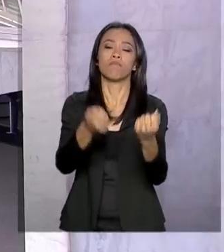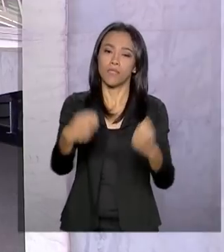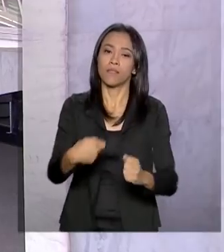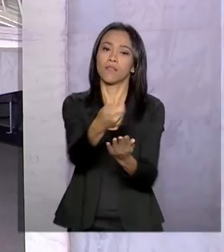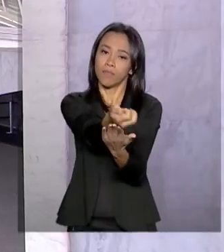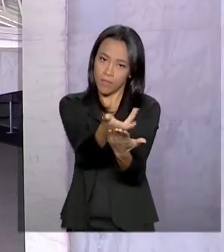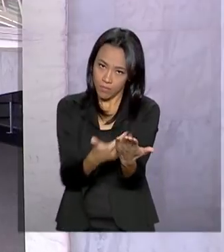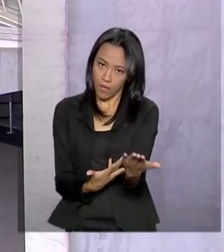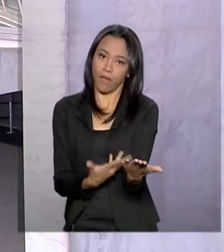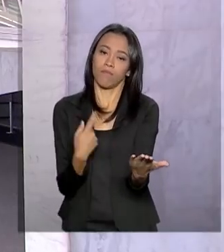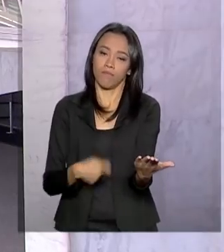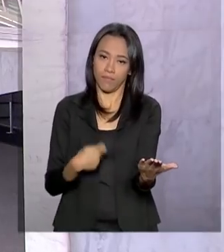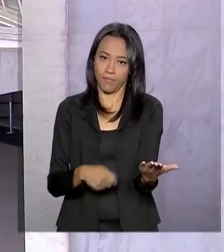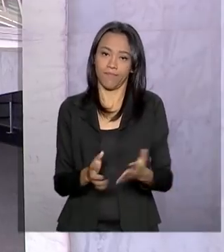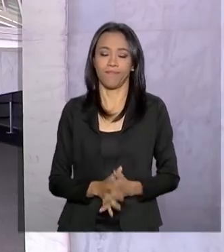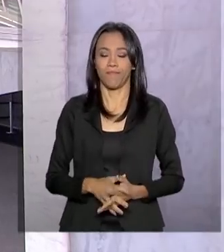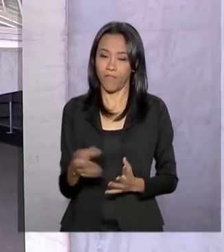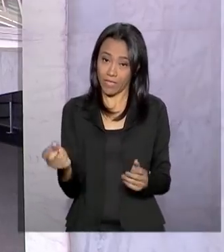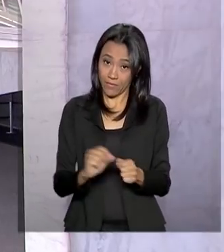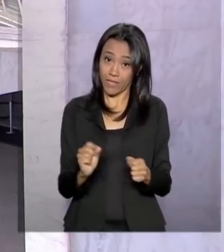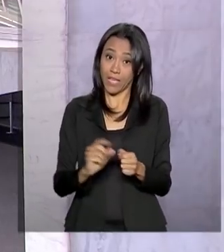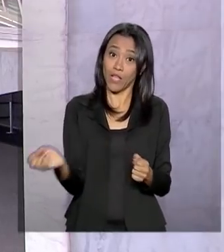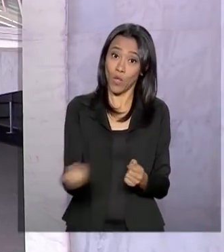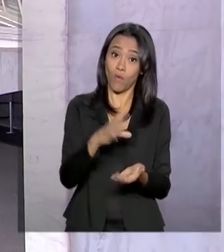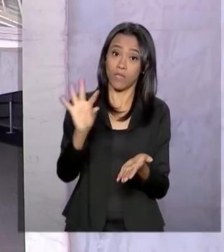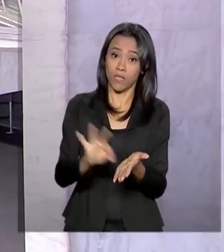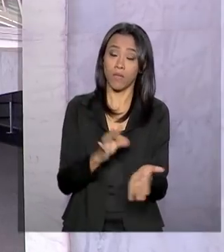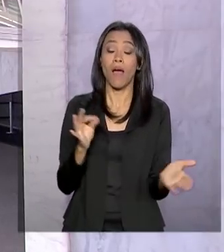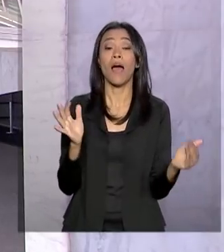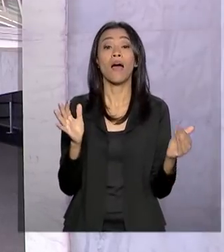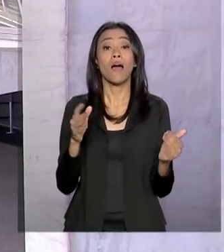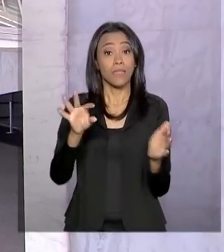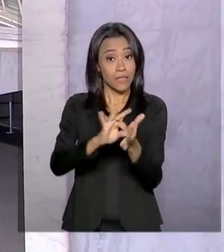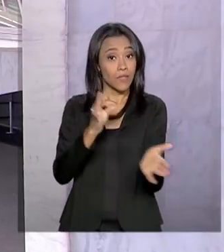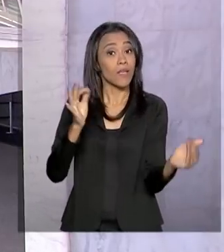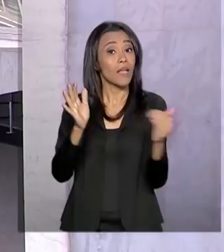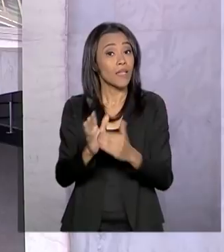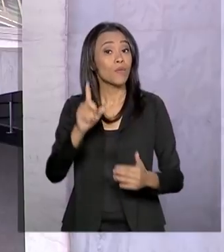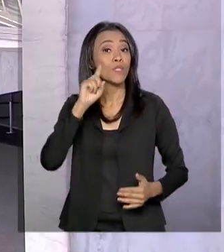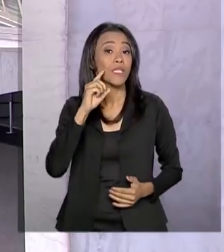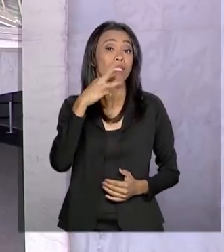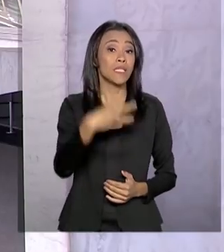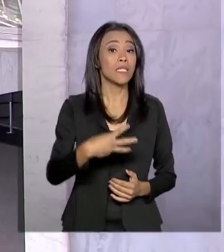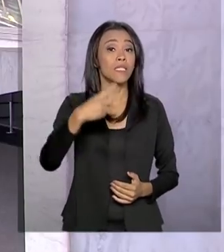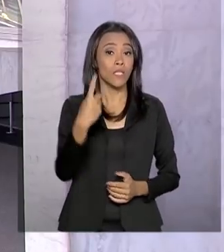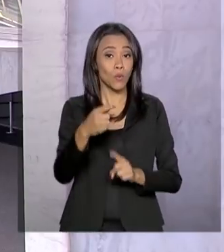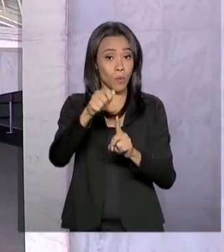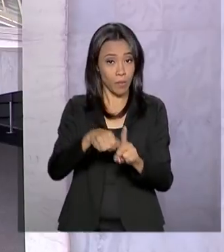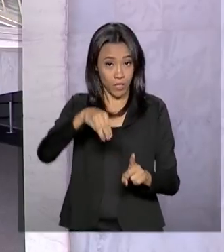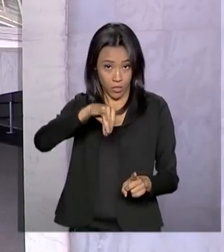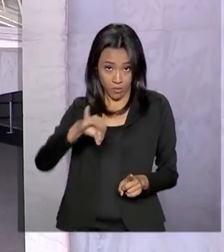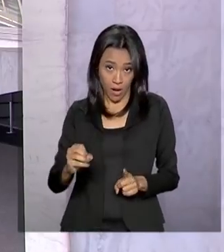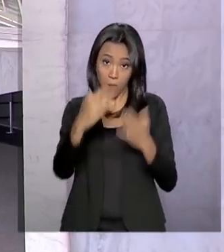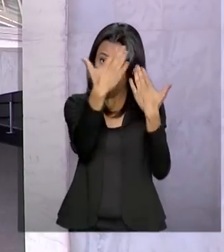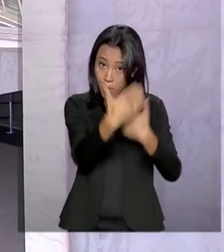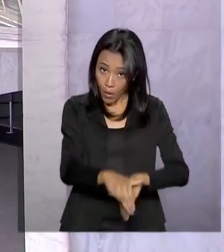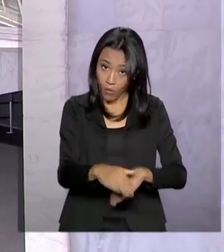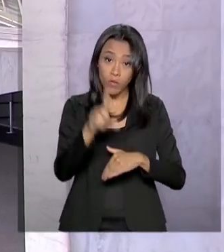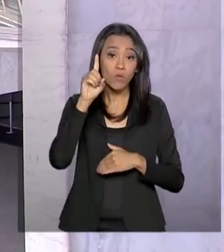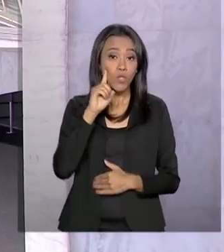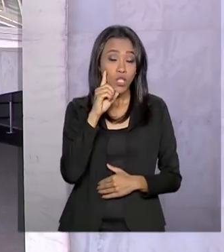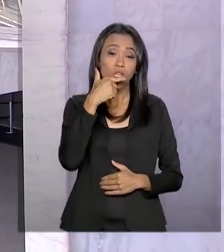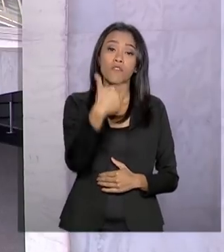inscrição. Então é isso, Carla. inscrições vão até o dia 31 de maio. Mas a prova será aplicada no dia